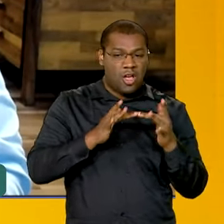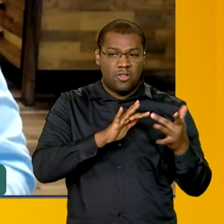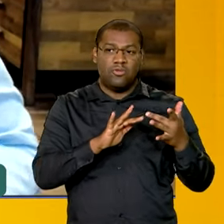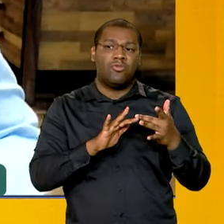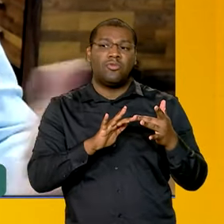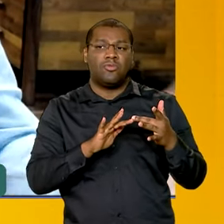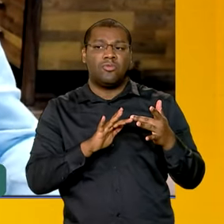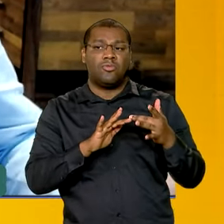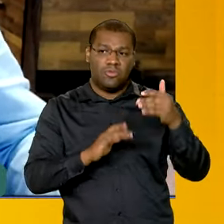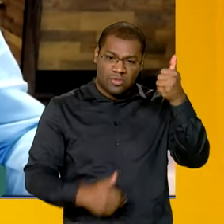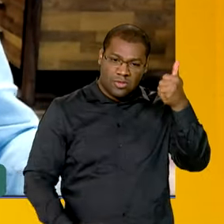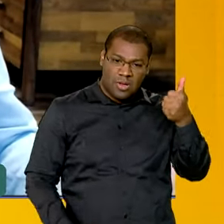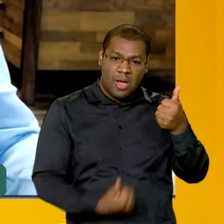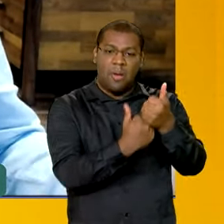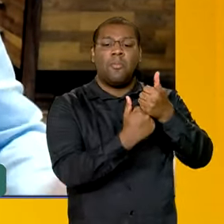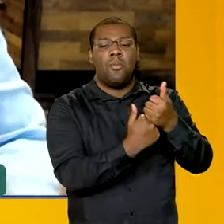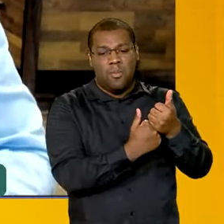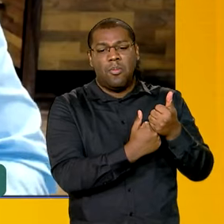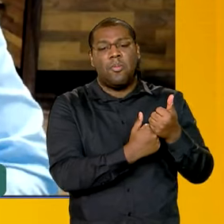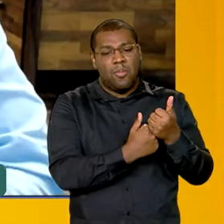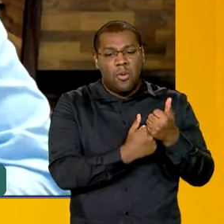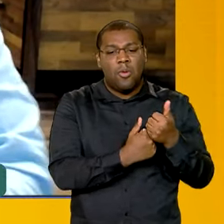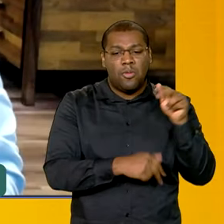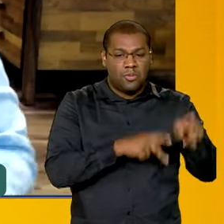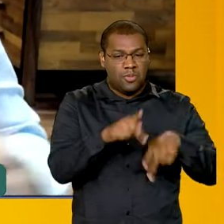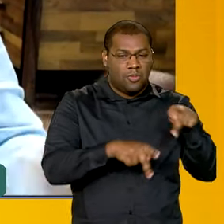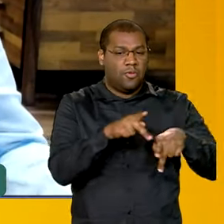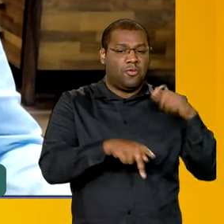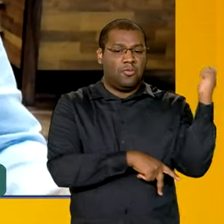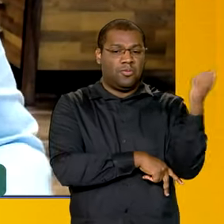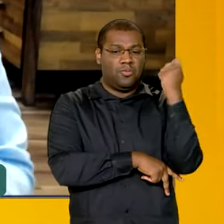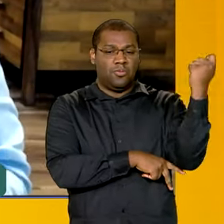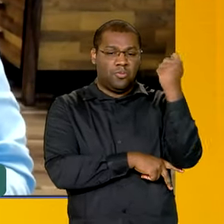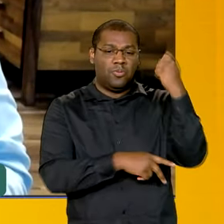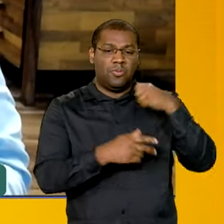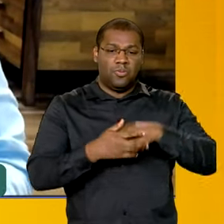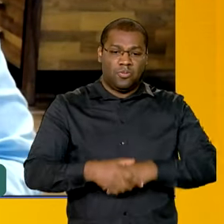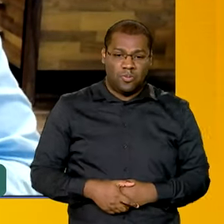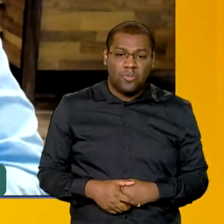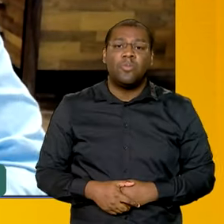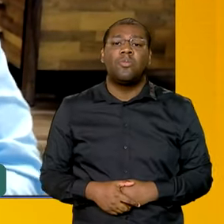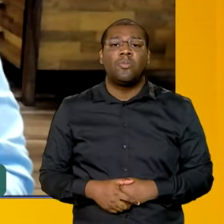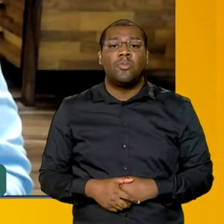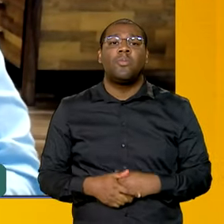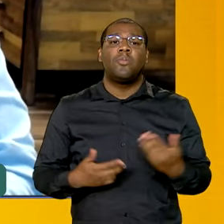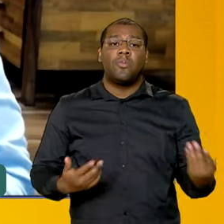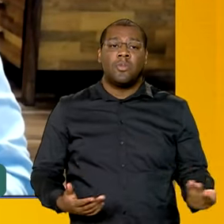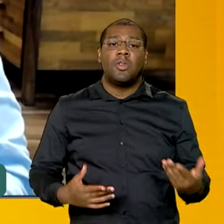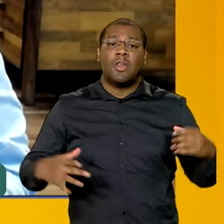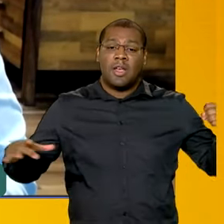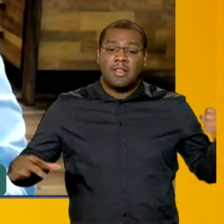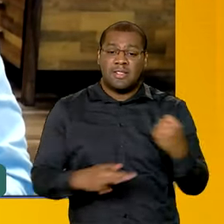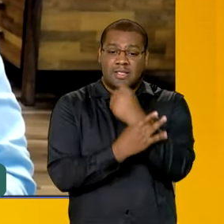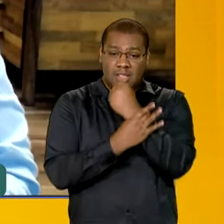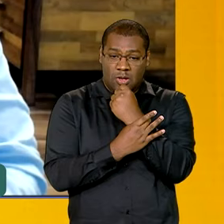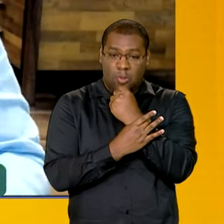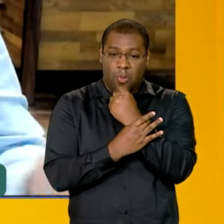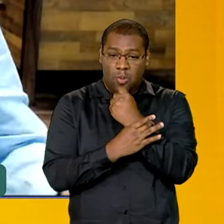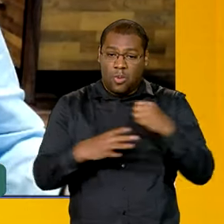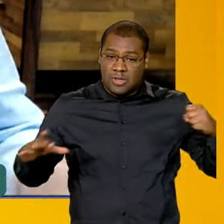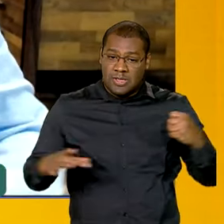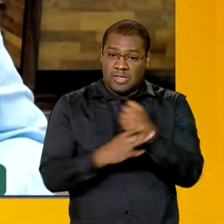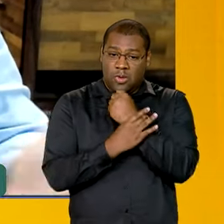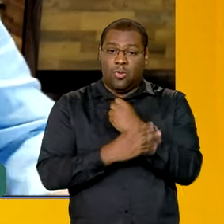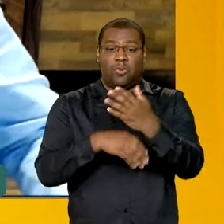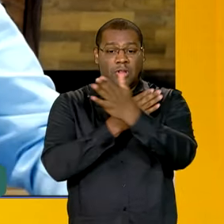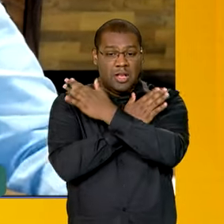Então, nós anunciamos, você sabe, duas parcelas adicionais do seguro-desempregos, Isso é muito importante